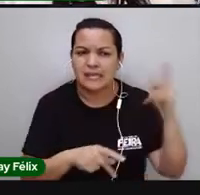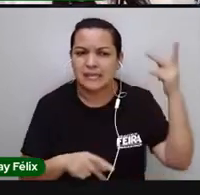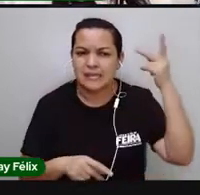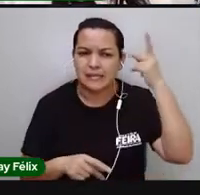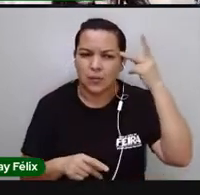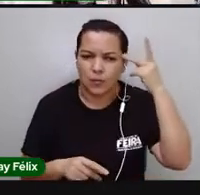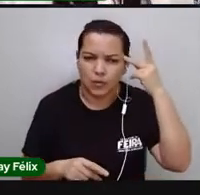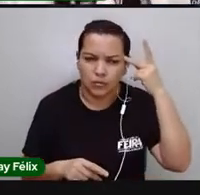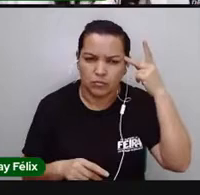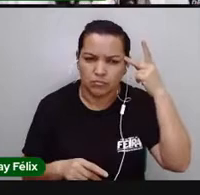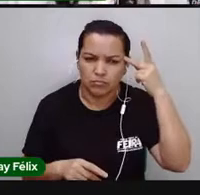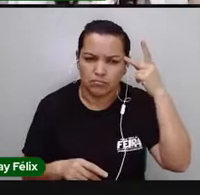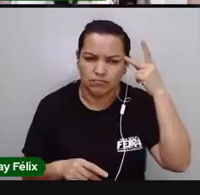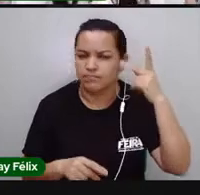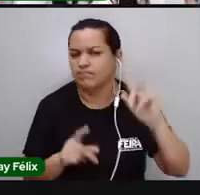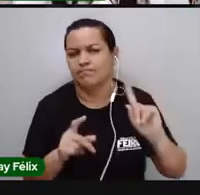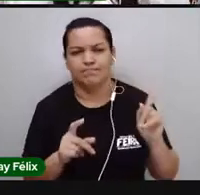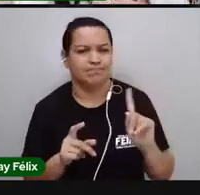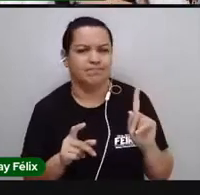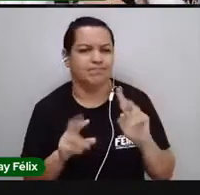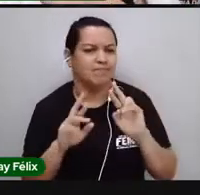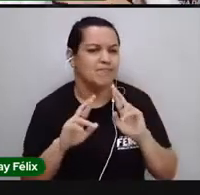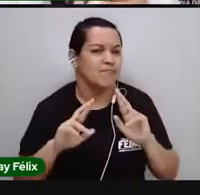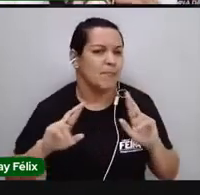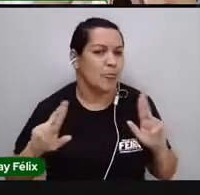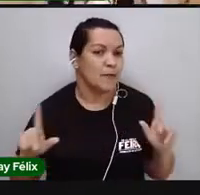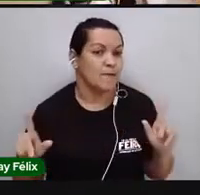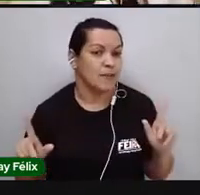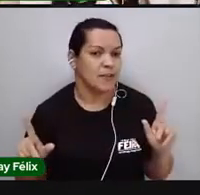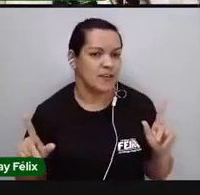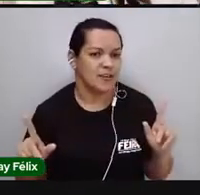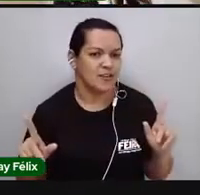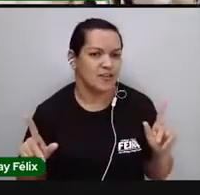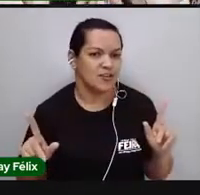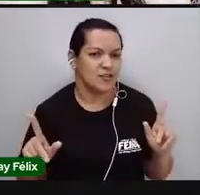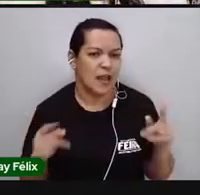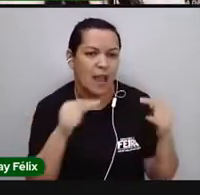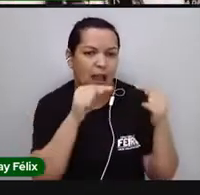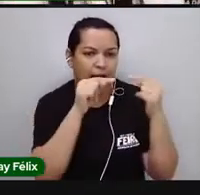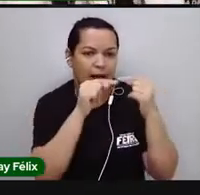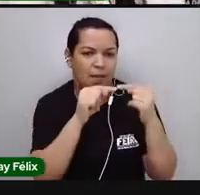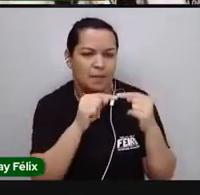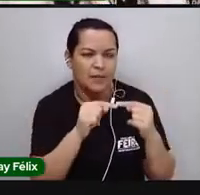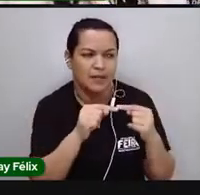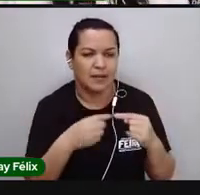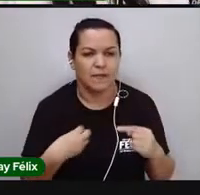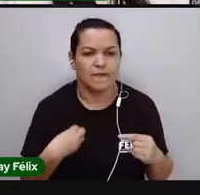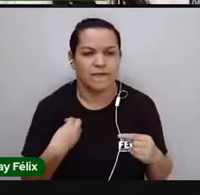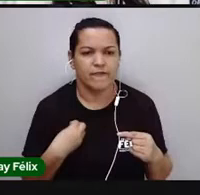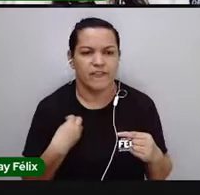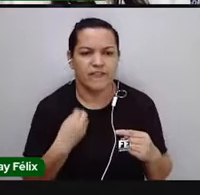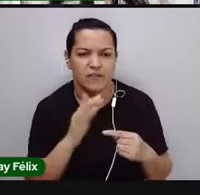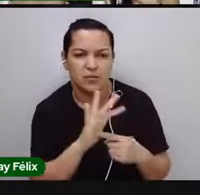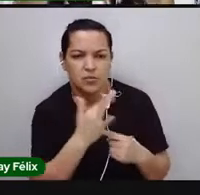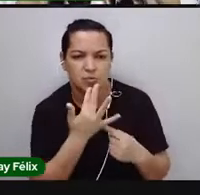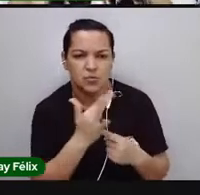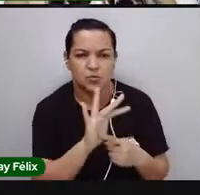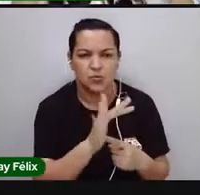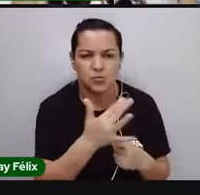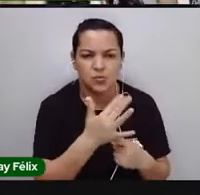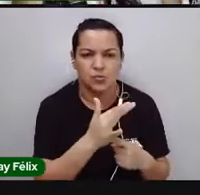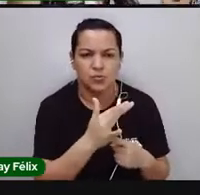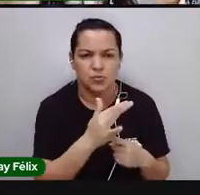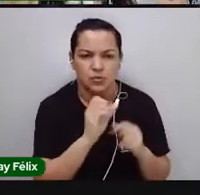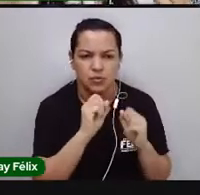exemplo? Não. Por quê? Porque isso tem a ver com a nossa convivência, ok? Então,